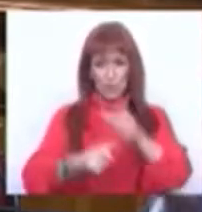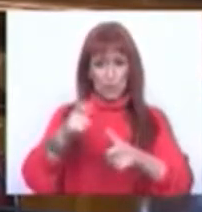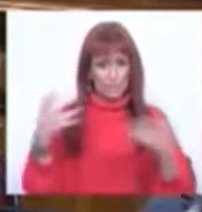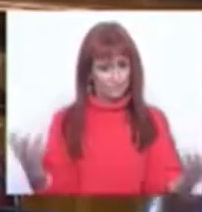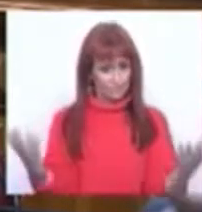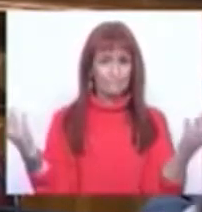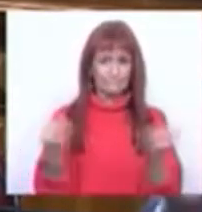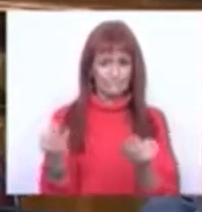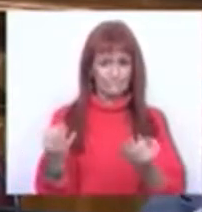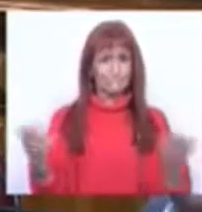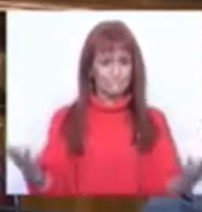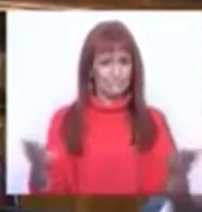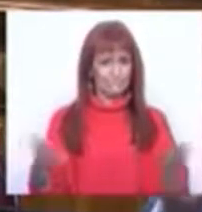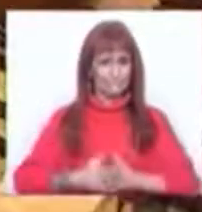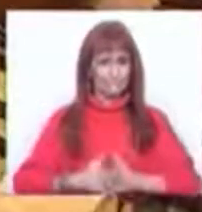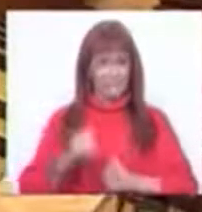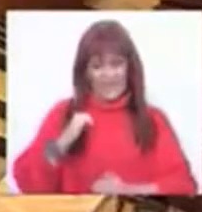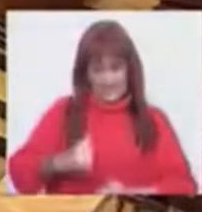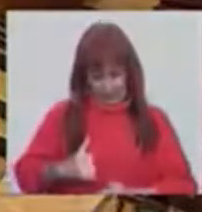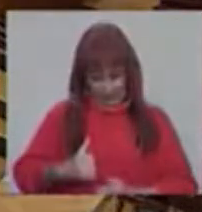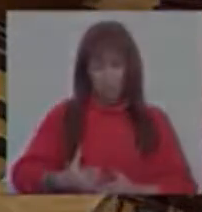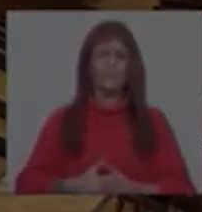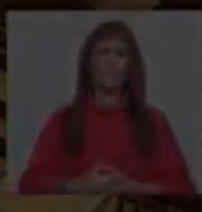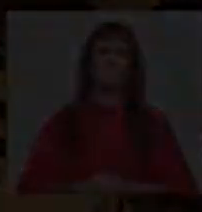ciganos.